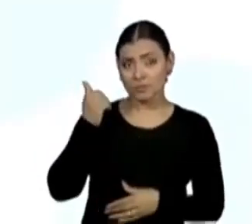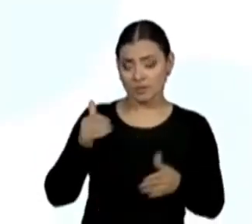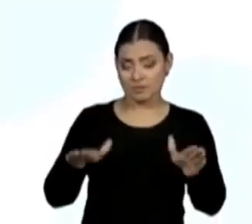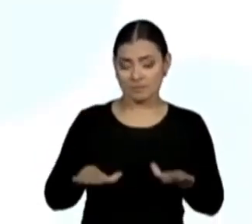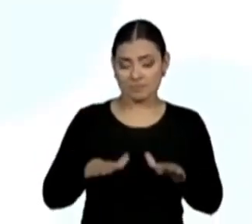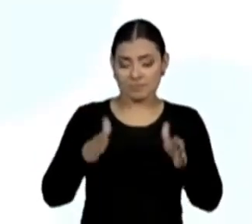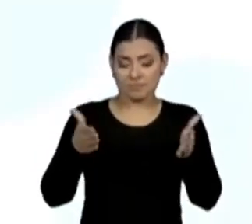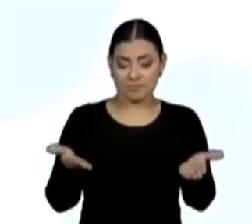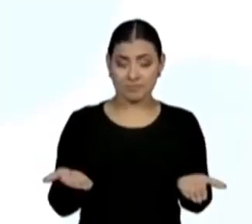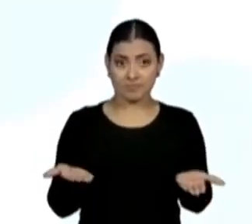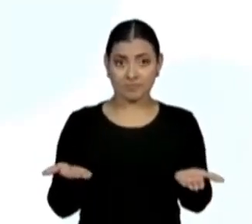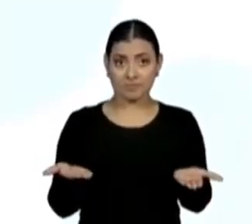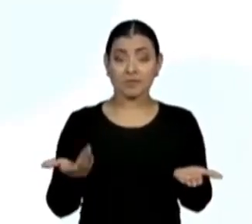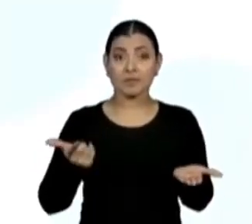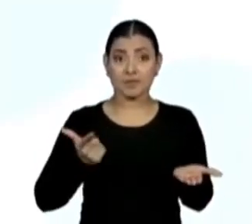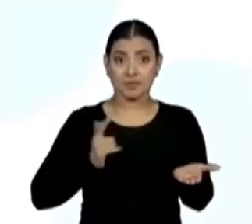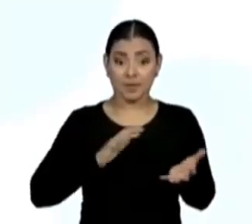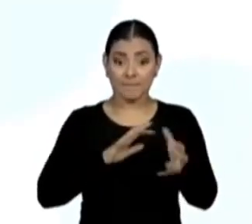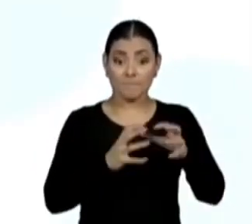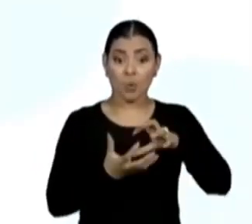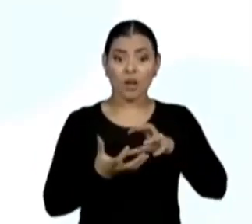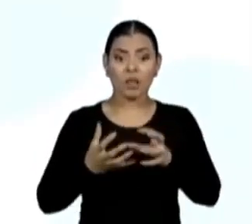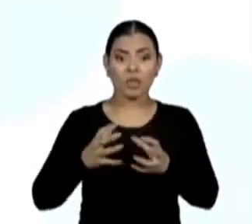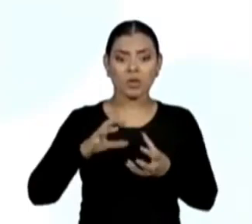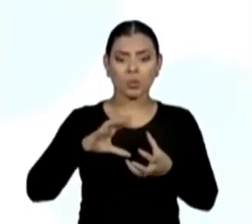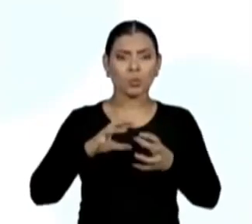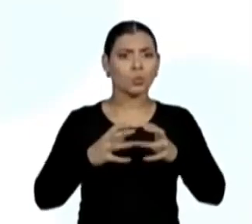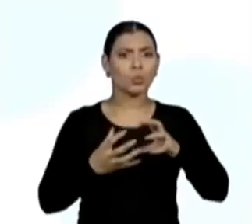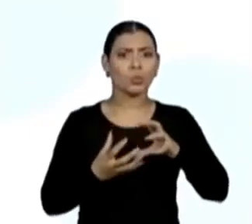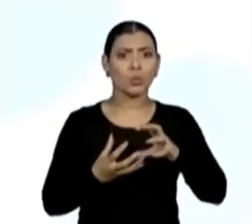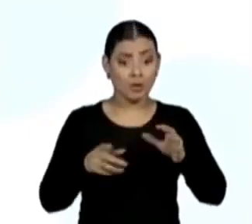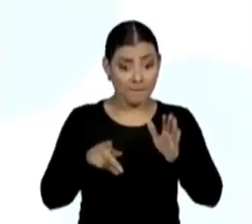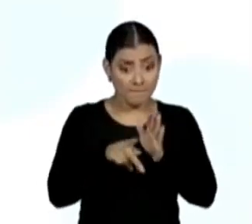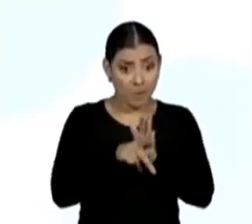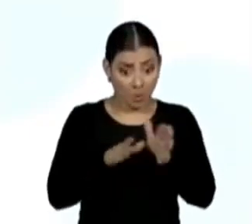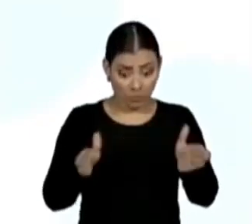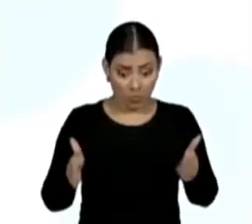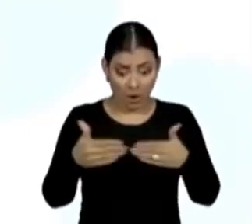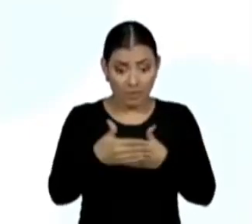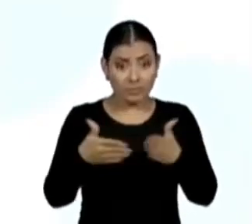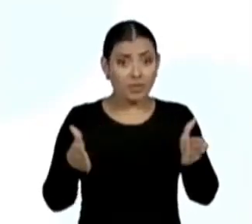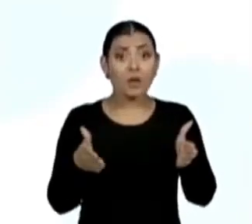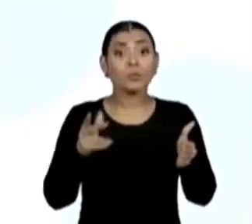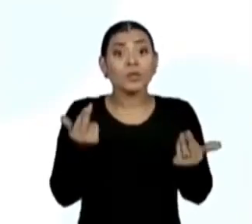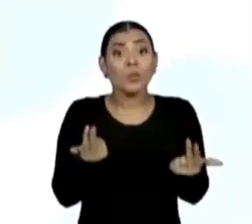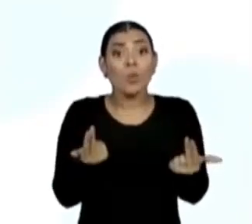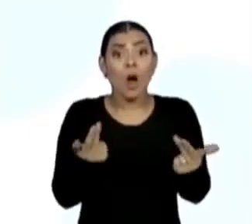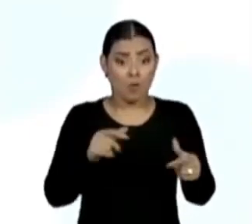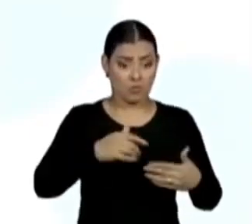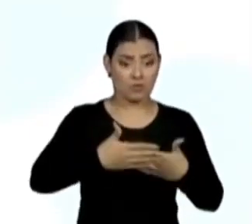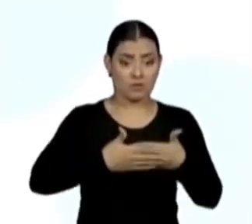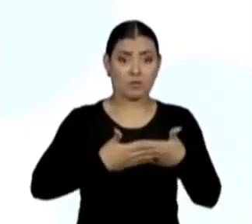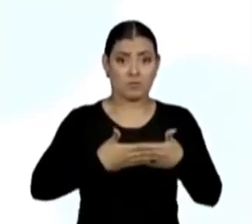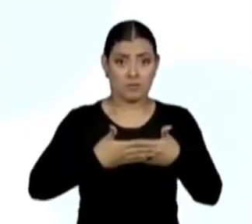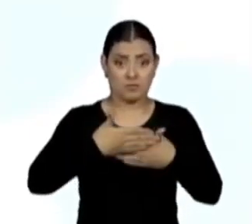um polígono que se repete. Que polígono é esse? Já estou aqui usando a minha malha.